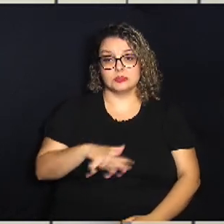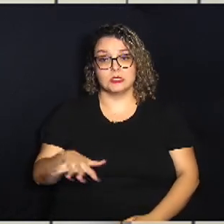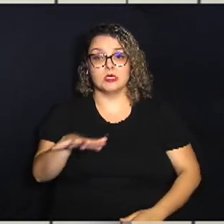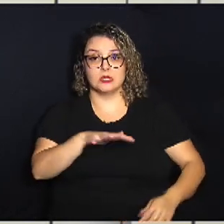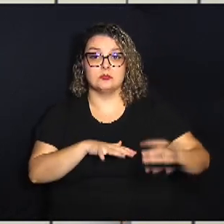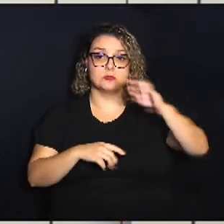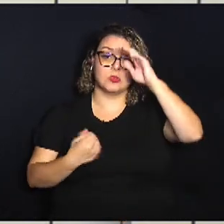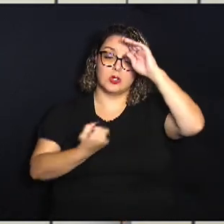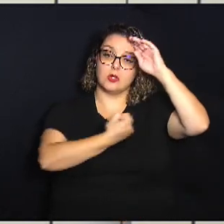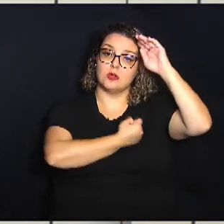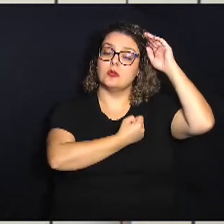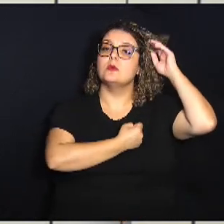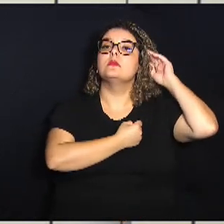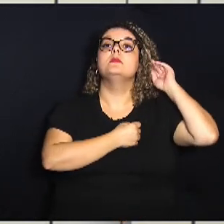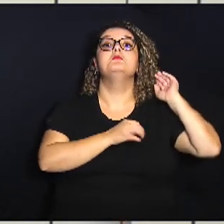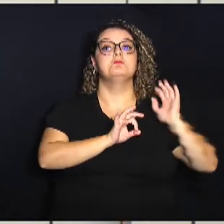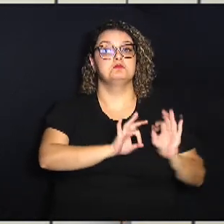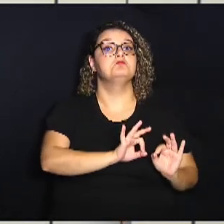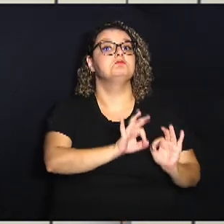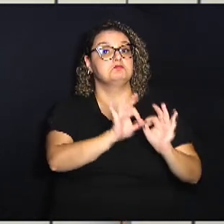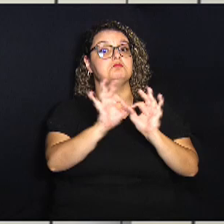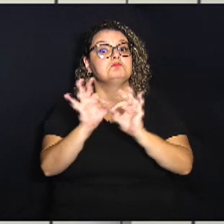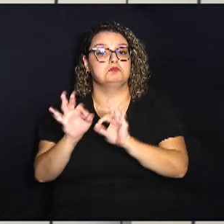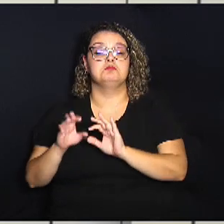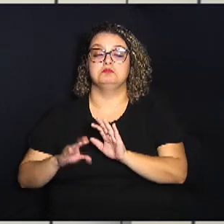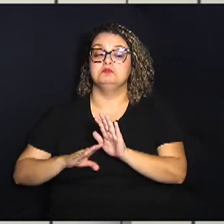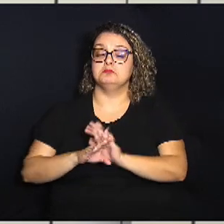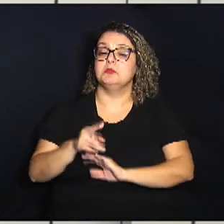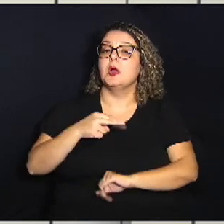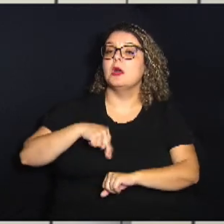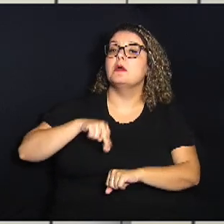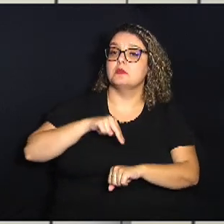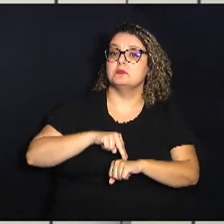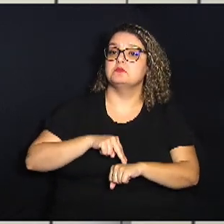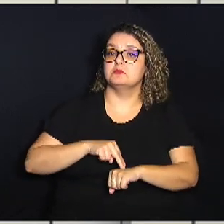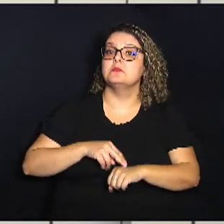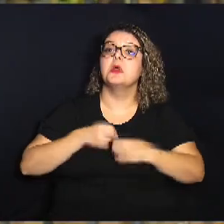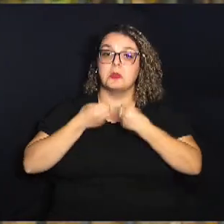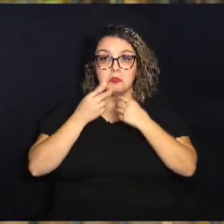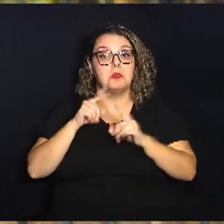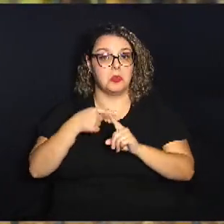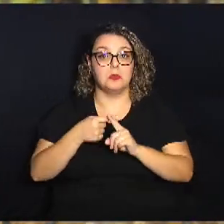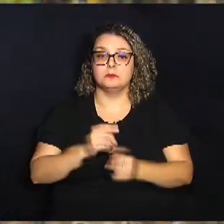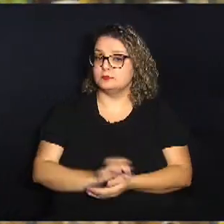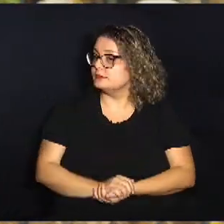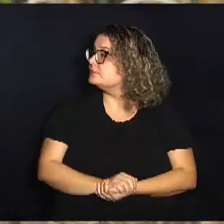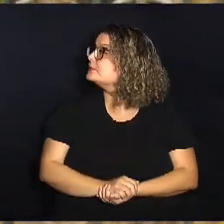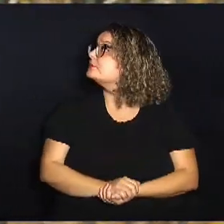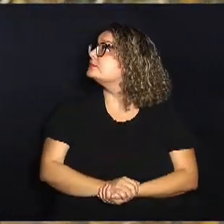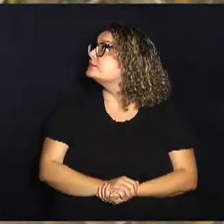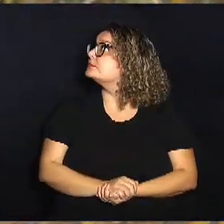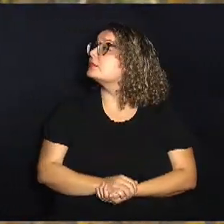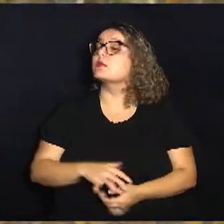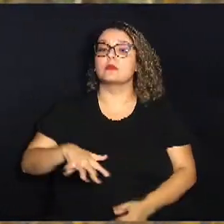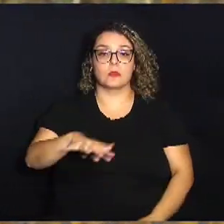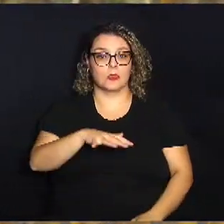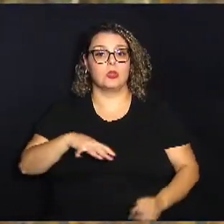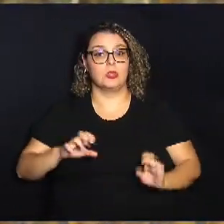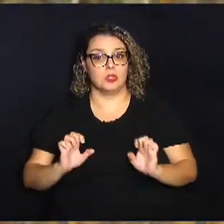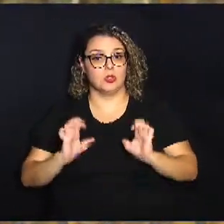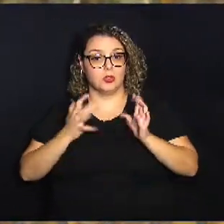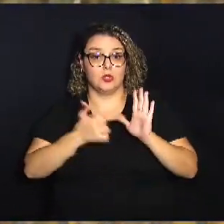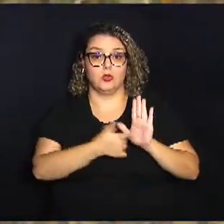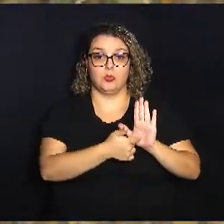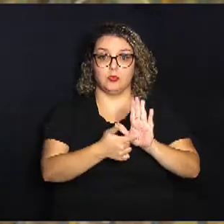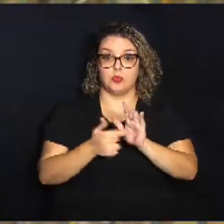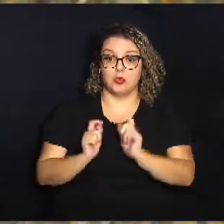os números acompanham uma tendência nacional e são muito positivos. O setor de eventos tem mostrado